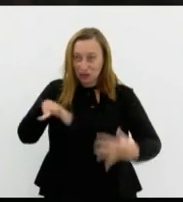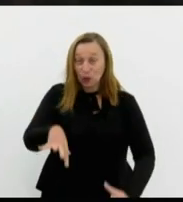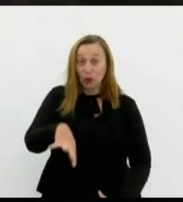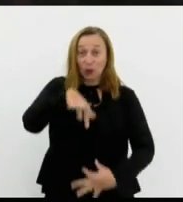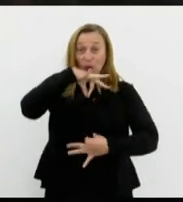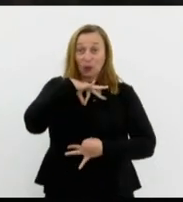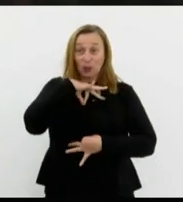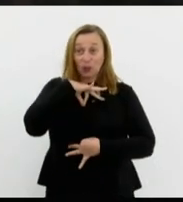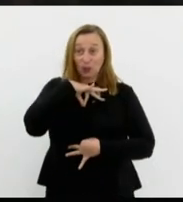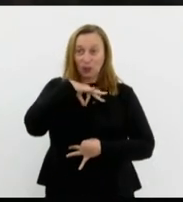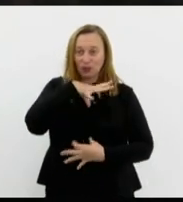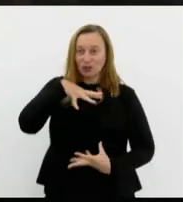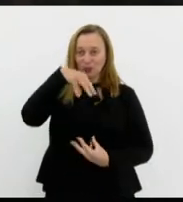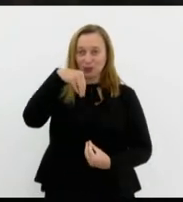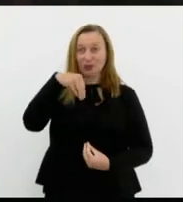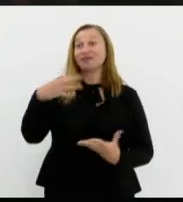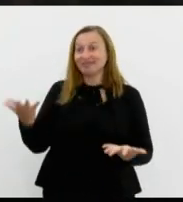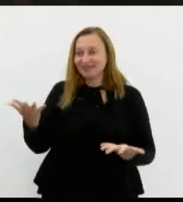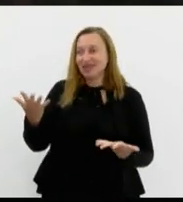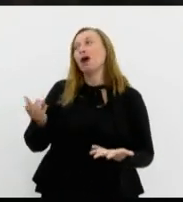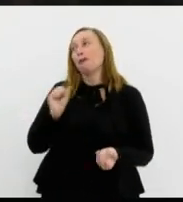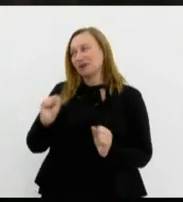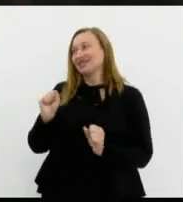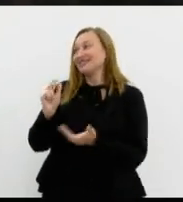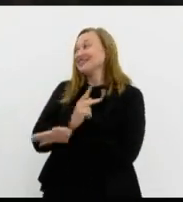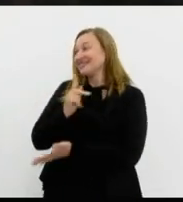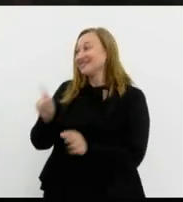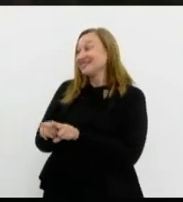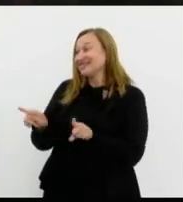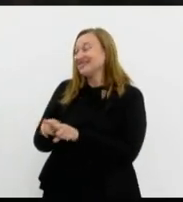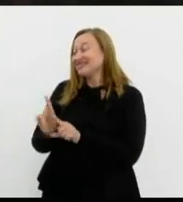espírito. Pode ser também, que um dia aconteça isso.